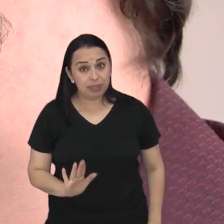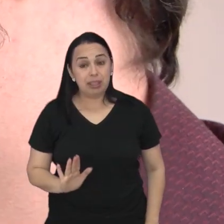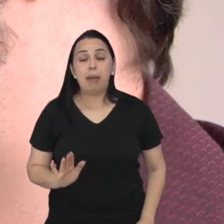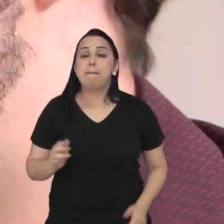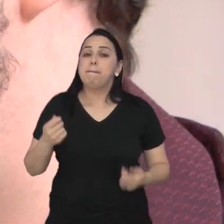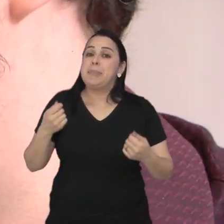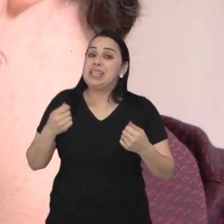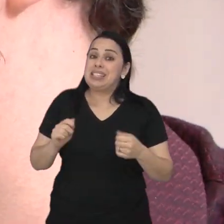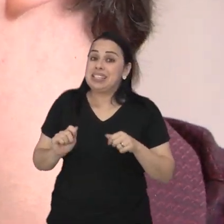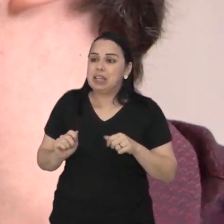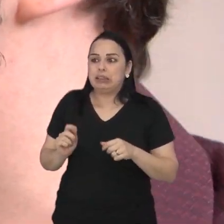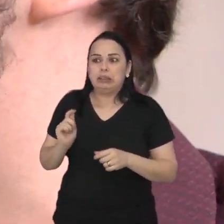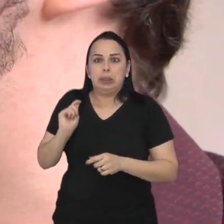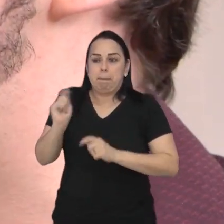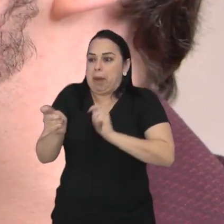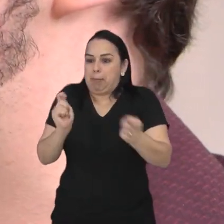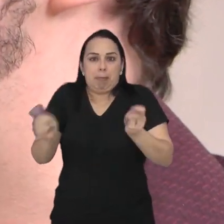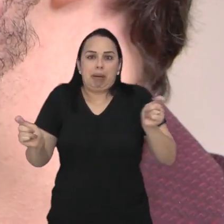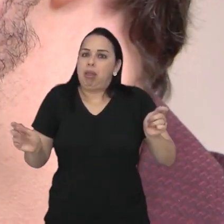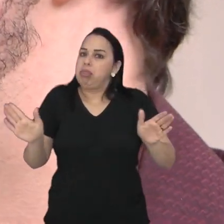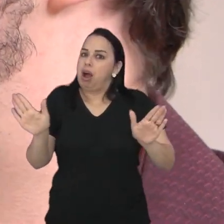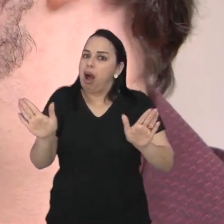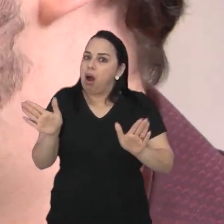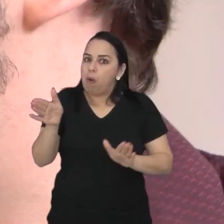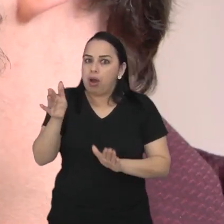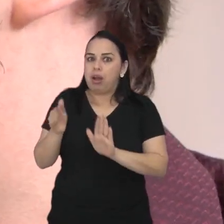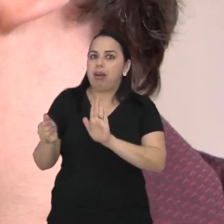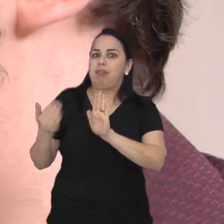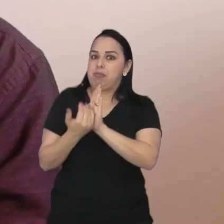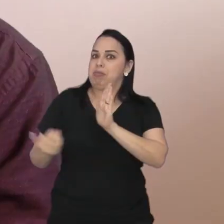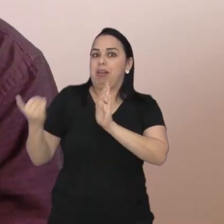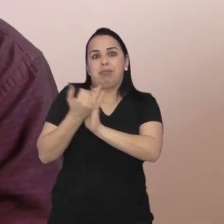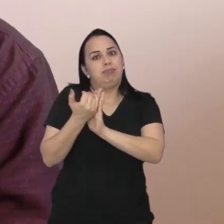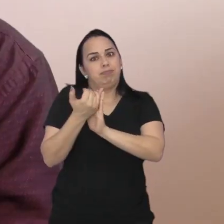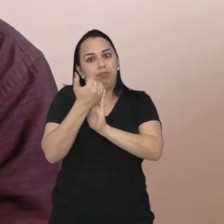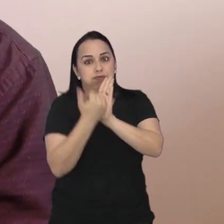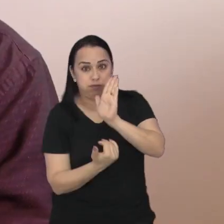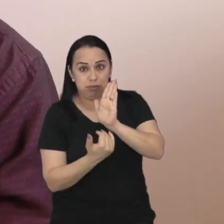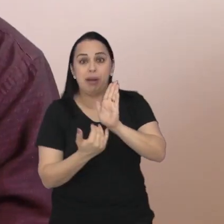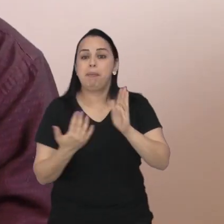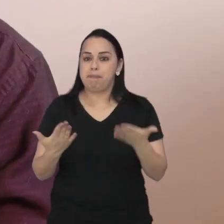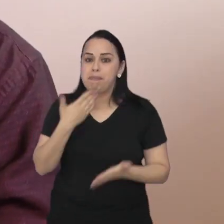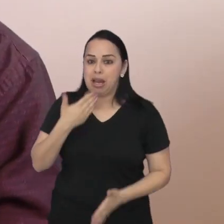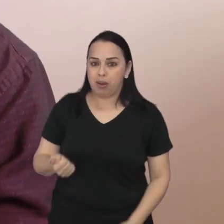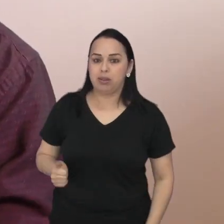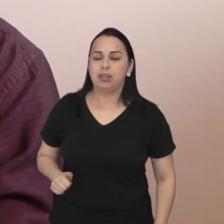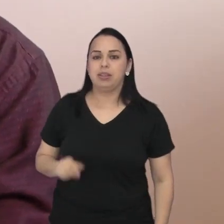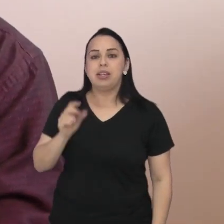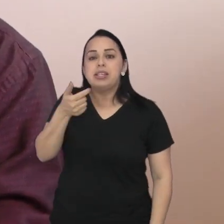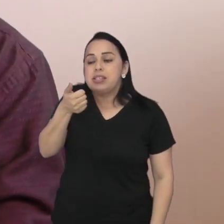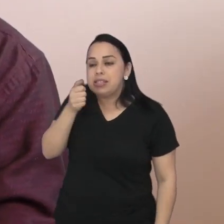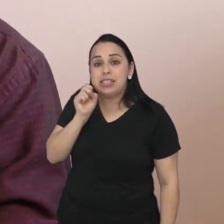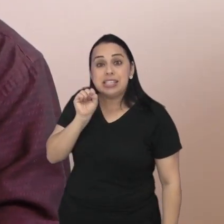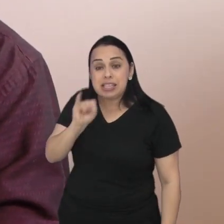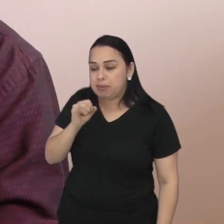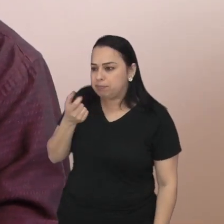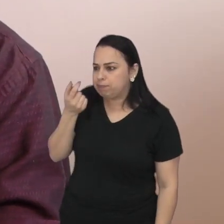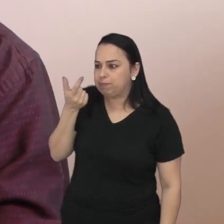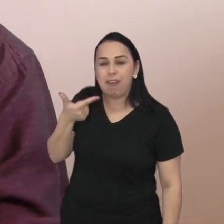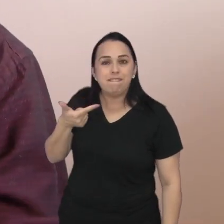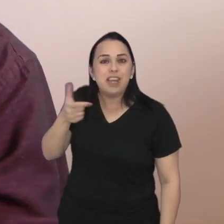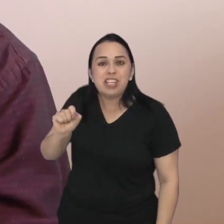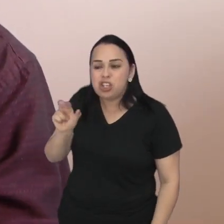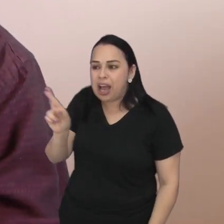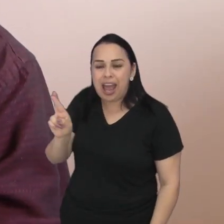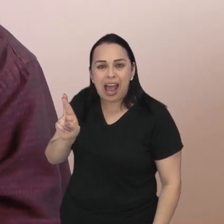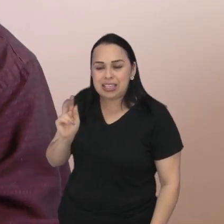é preciso não exagerar nas expectativas e nas apostas tenha consciência entre para brincar saiba que se você investir 20 reais em um jogo